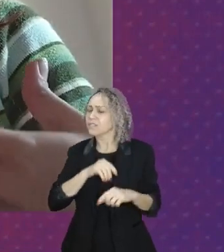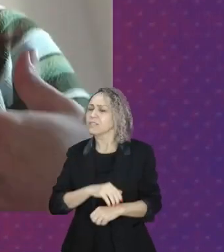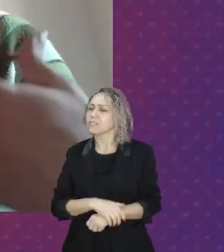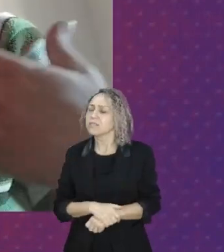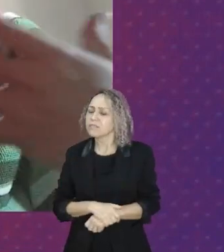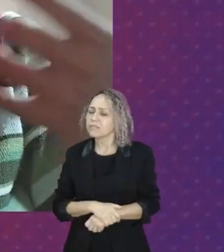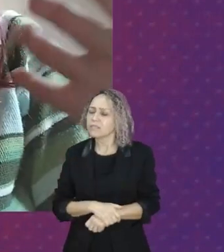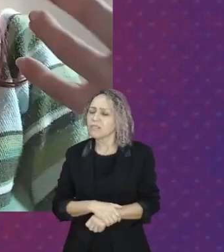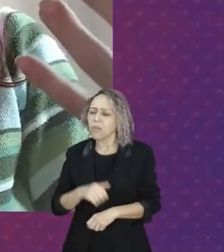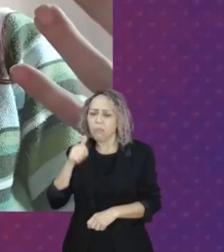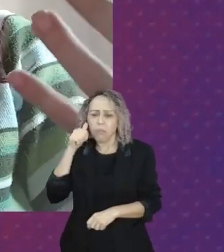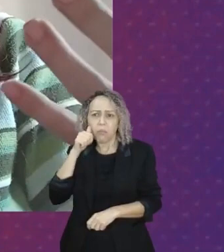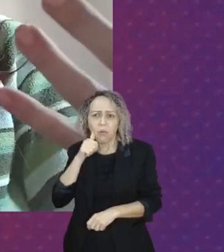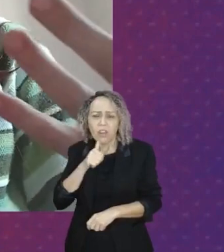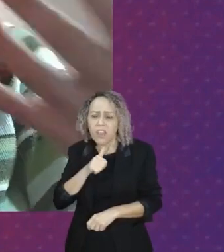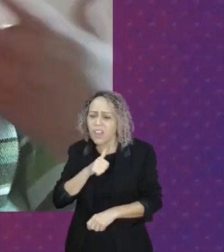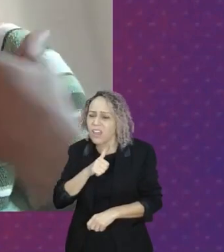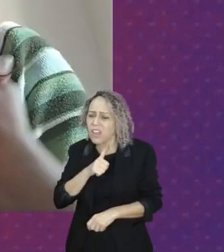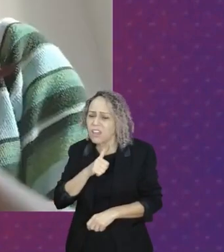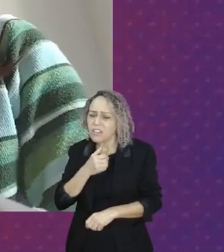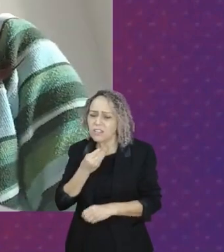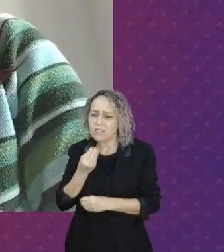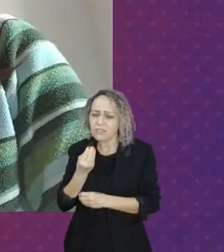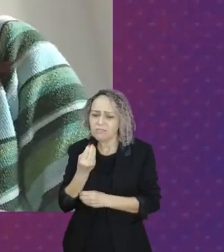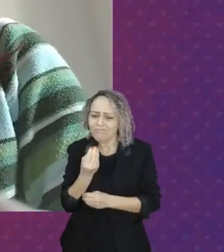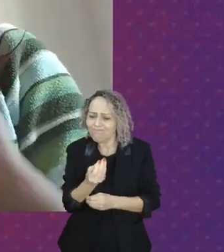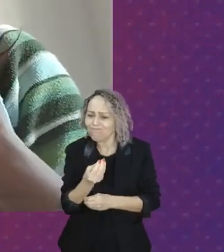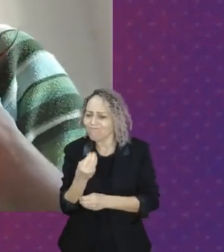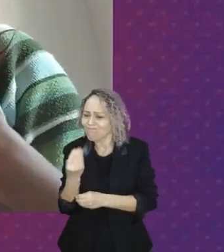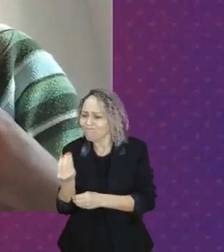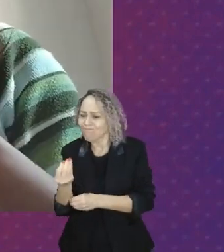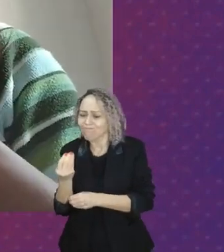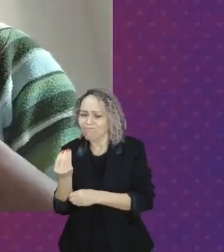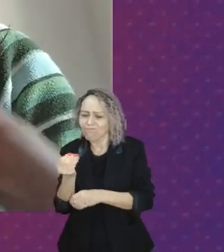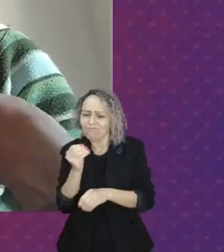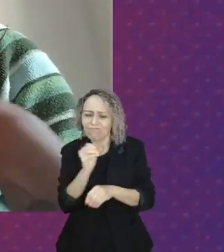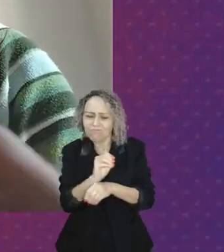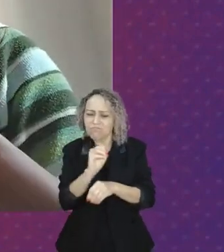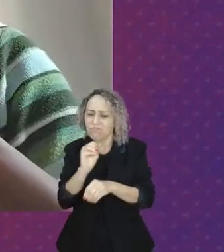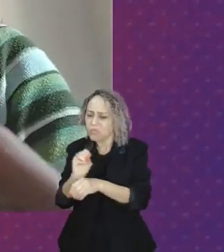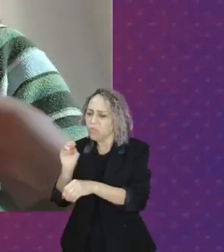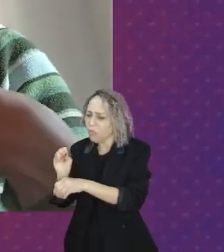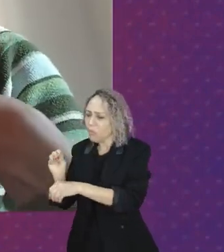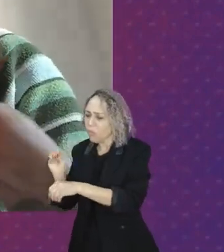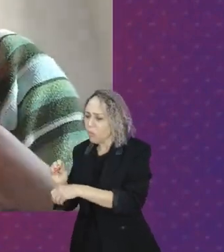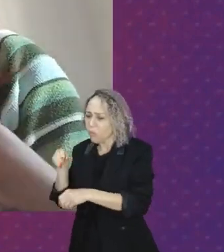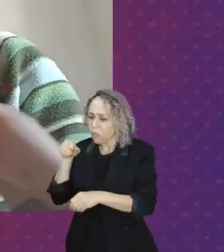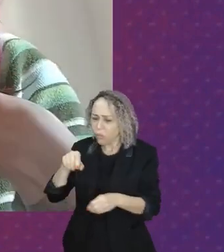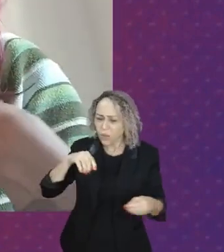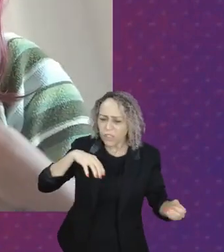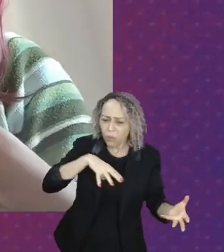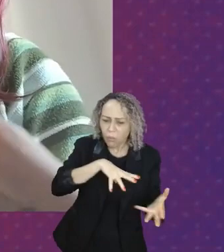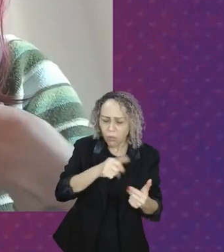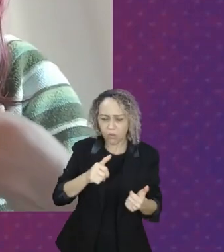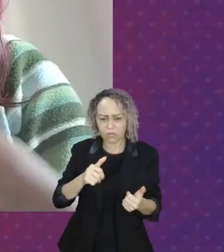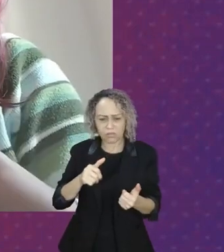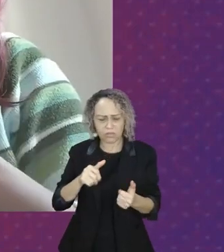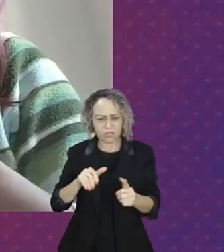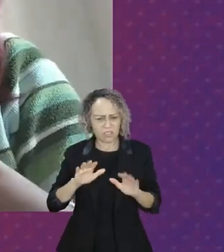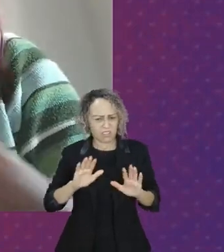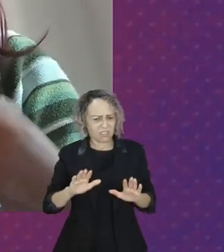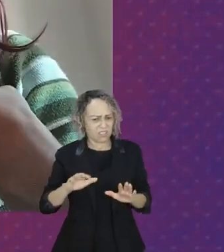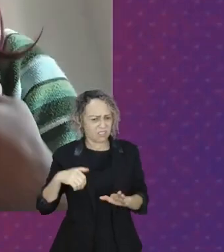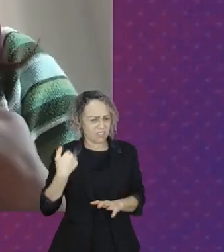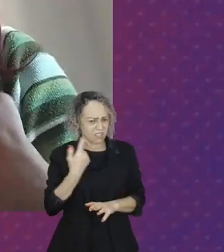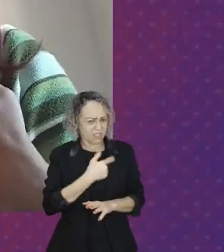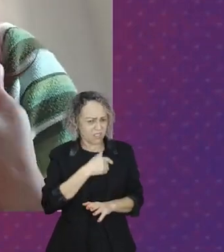por alimentar o mundo. E se nós não estivermos nos alimentando de lazer, de diversão, de cultura e de arte,